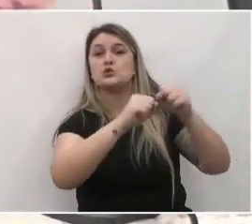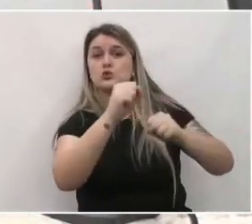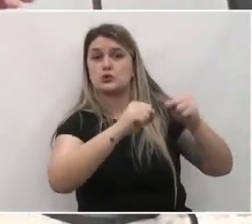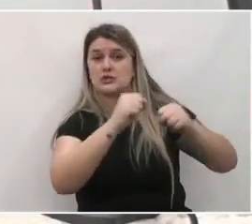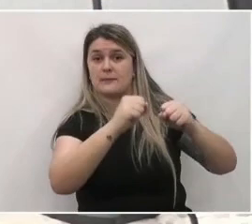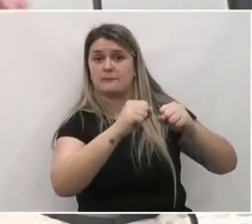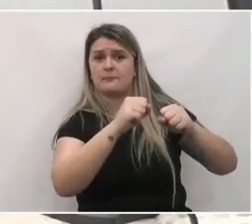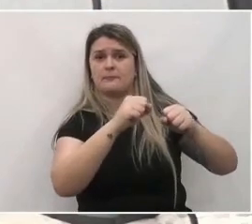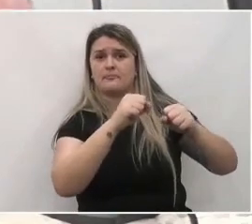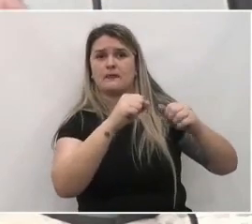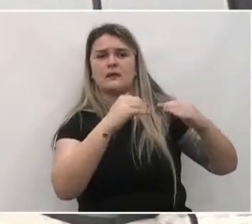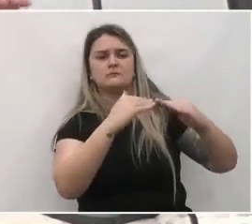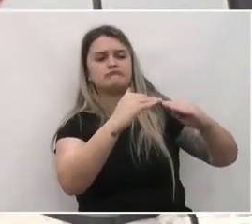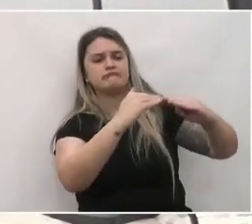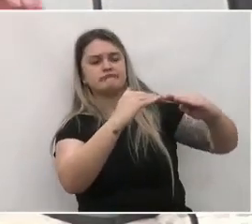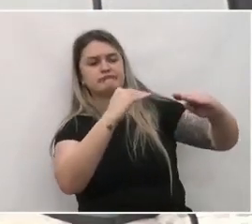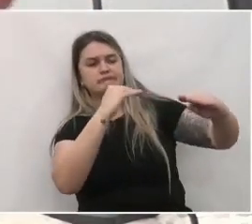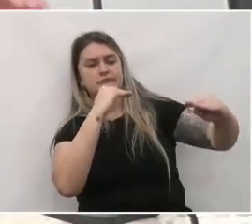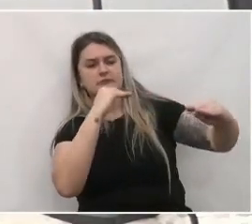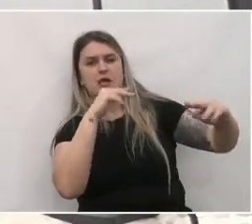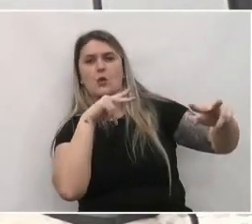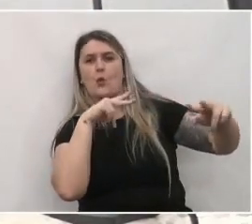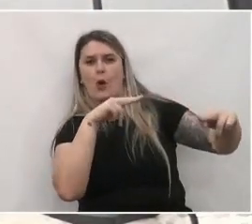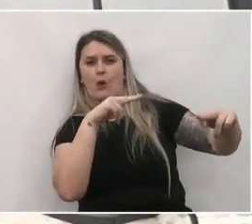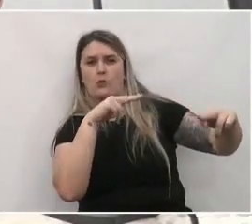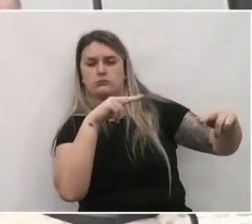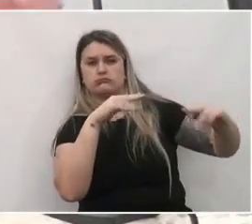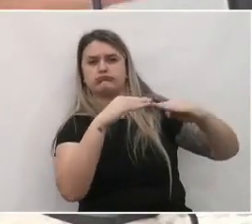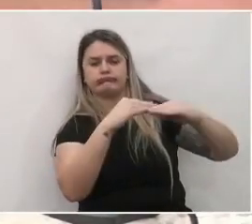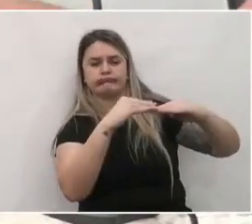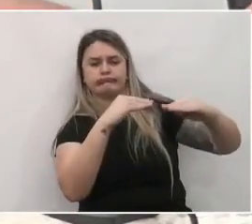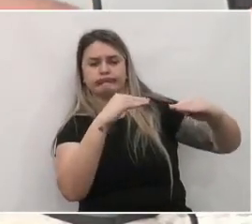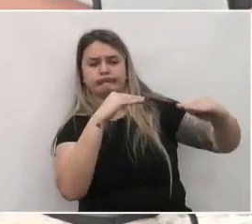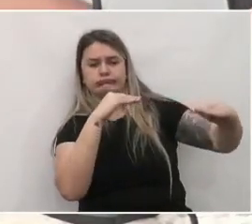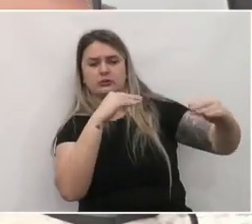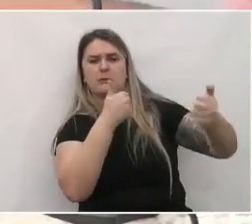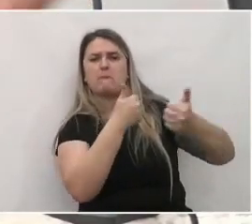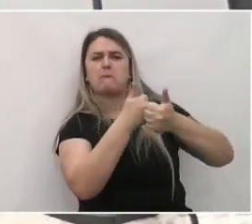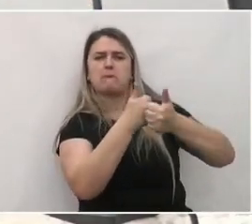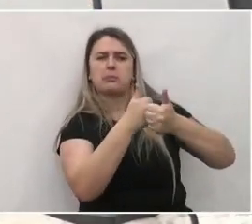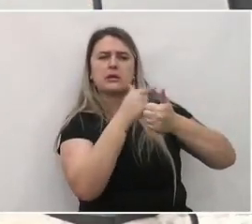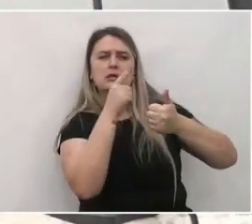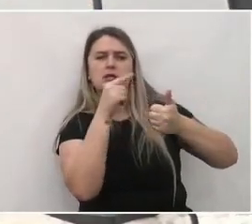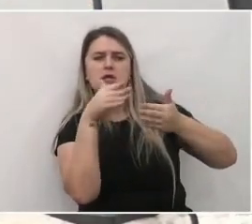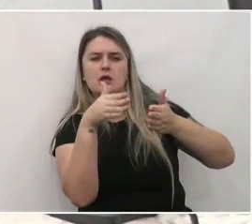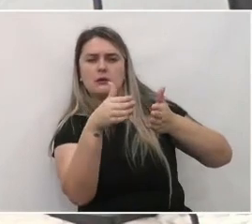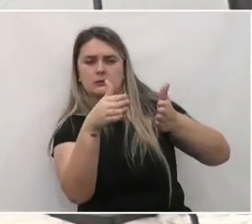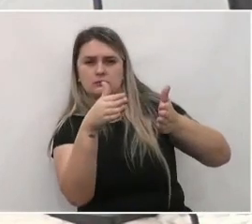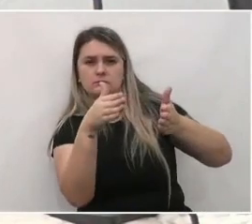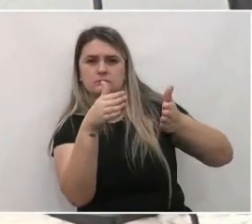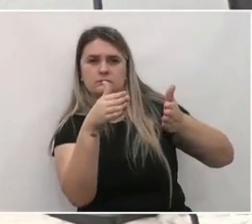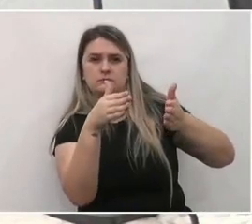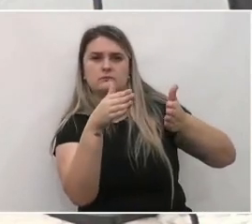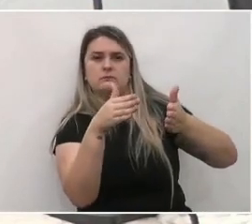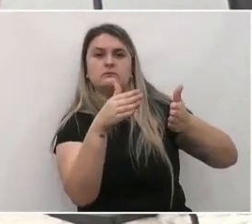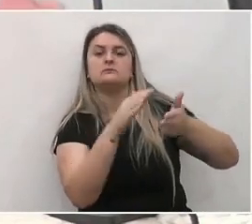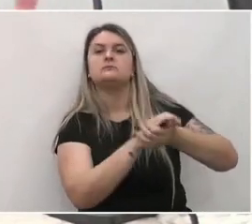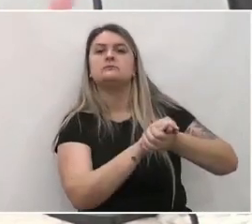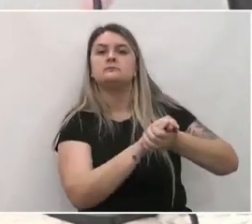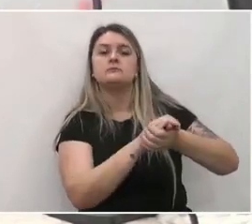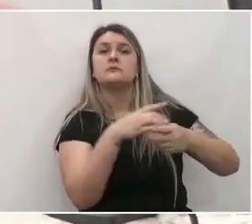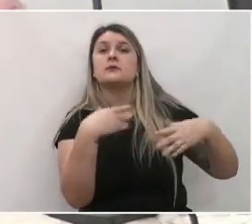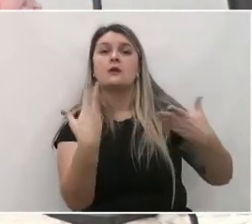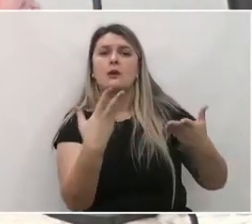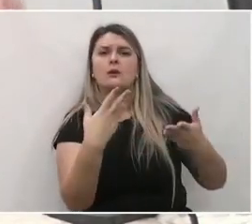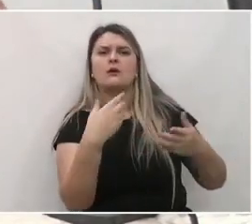tem o mesmo nível do terreno. Compreendo. Compreendo. E a proximidade deles do rio é bem mais próximo que o meu. Compreendo. Entende?